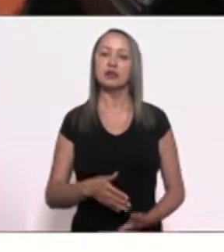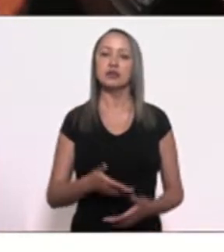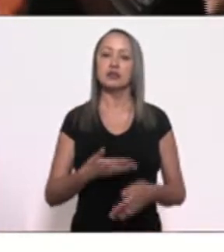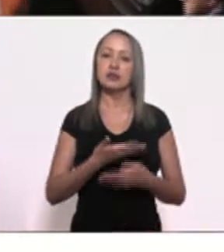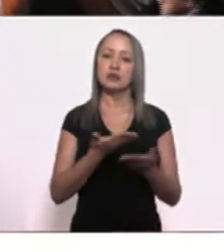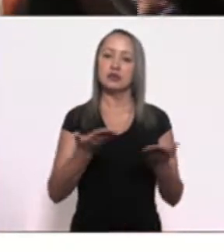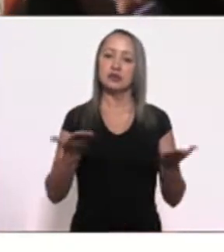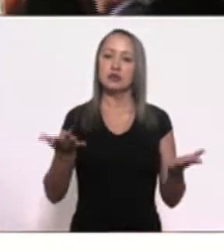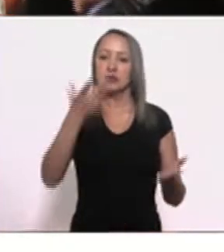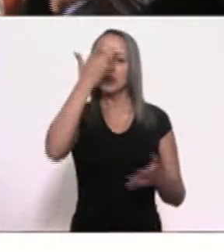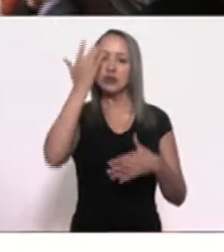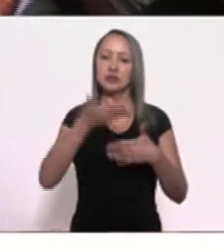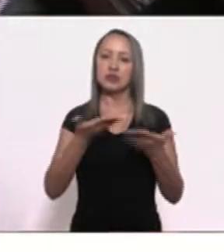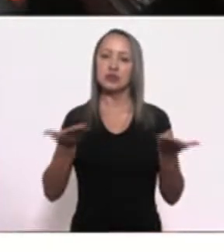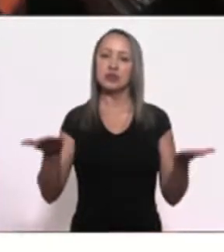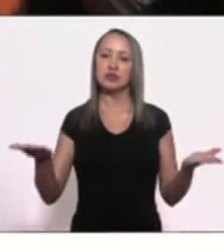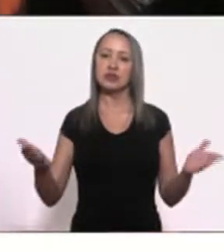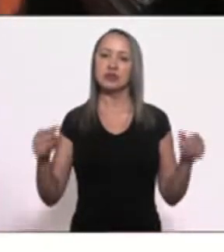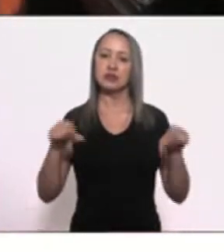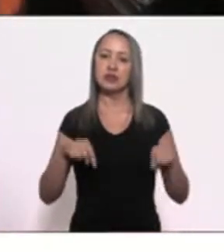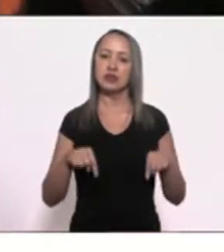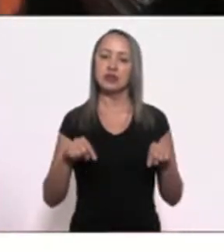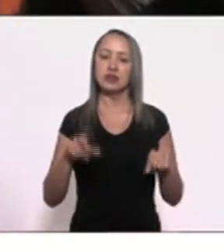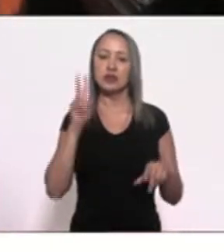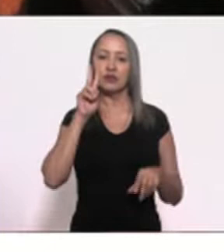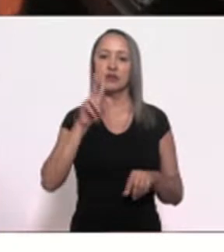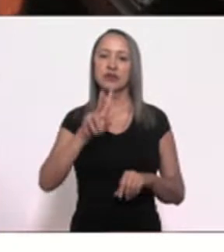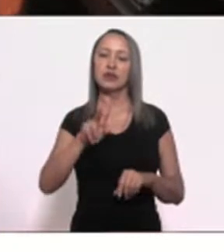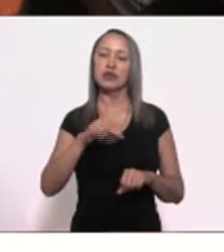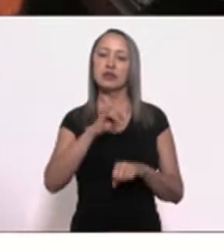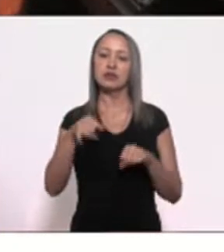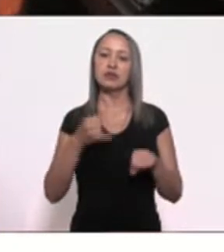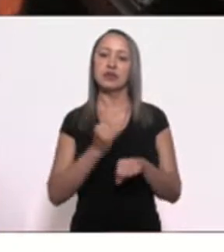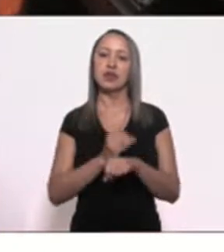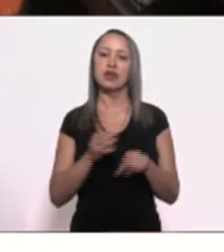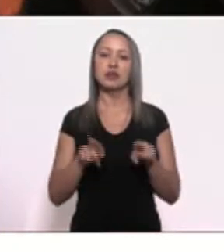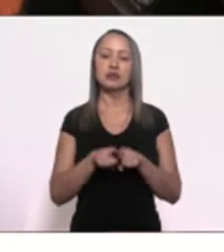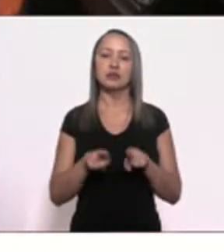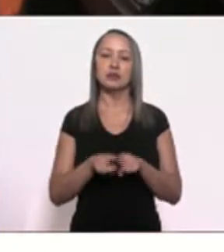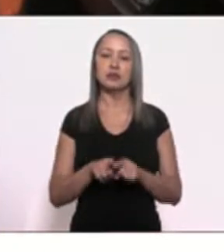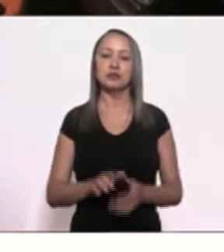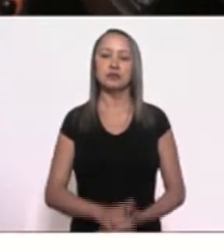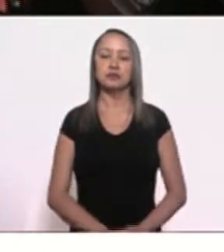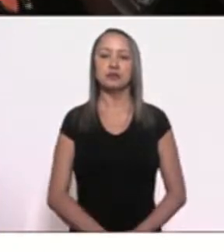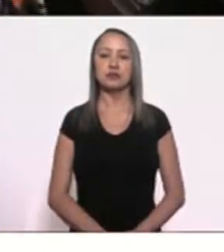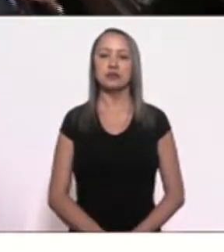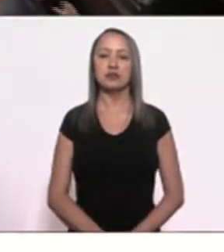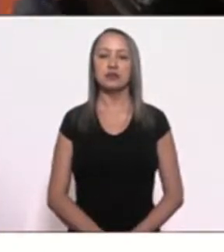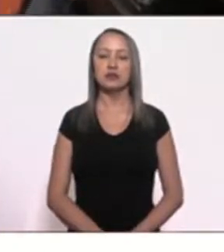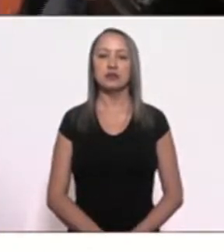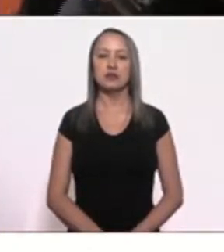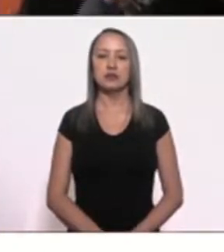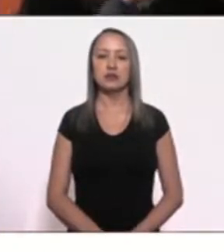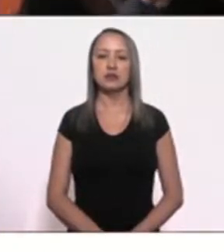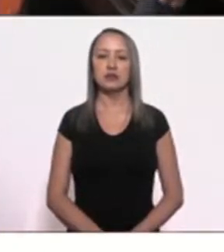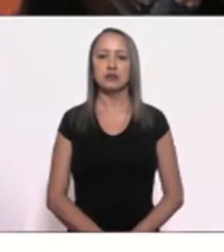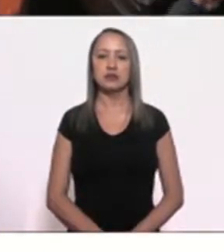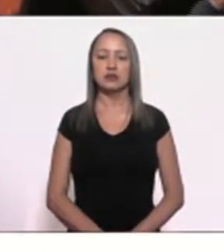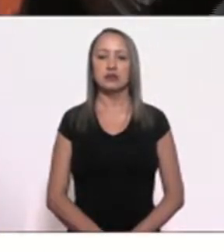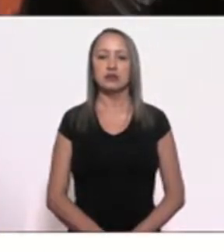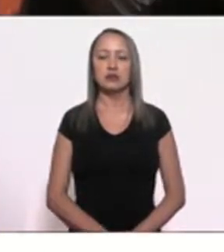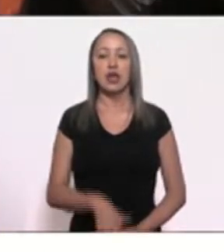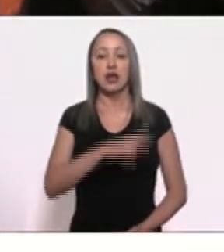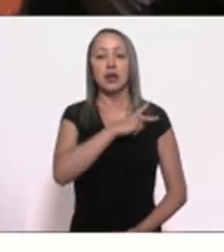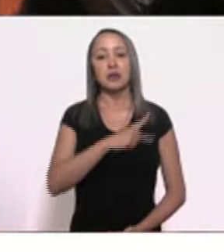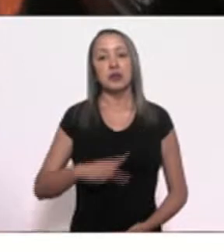aqui estão e assistem na TV Alerja. Presidente, o que nós